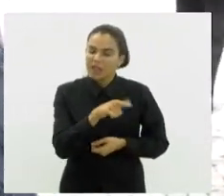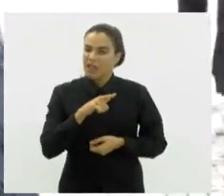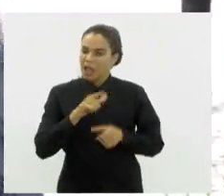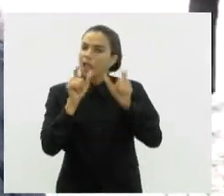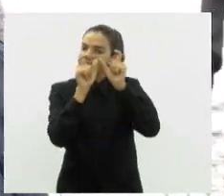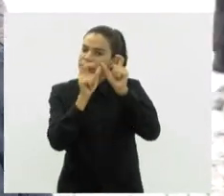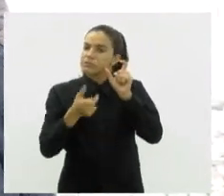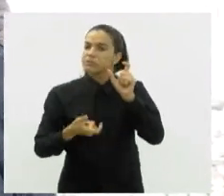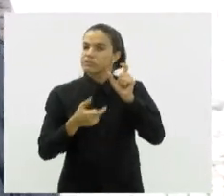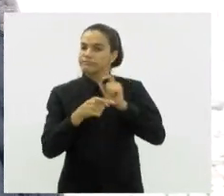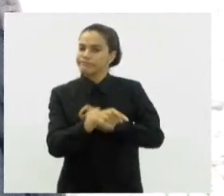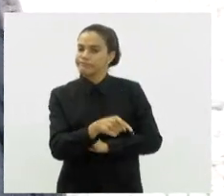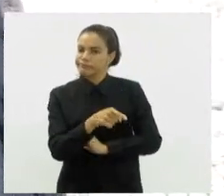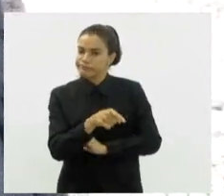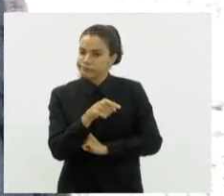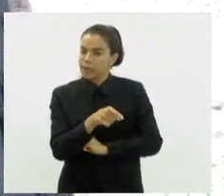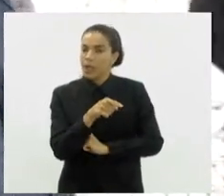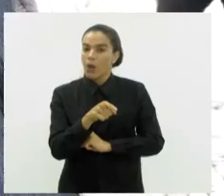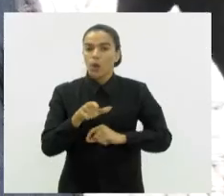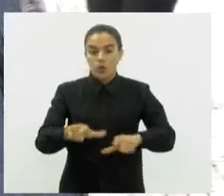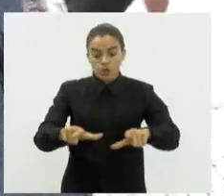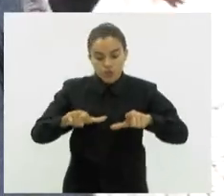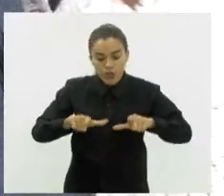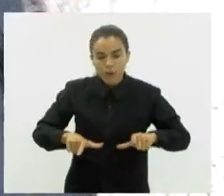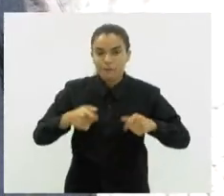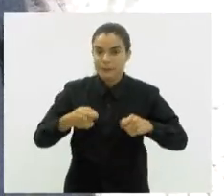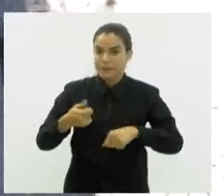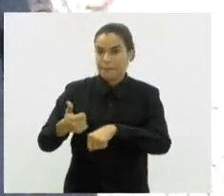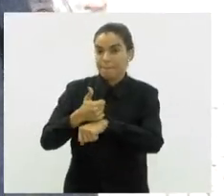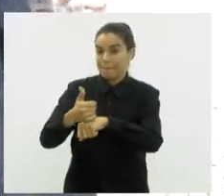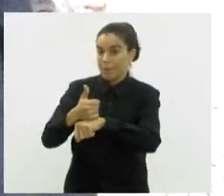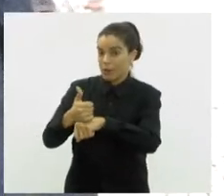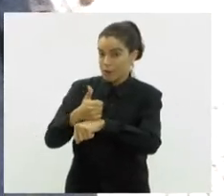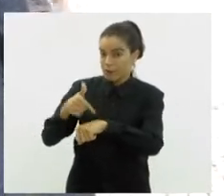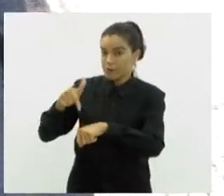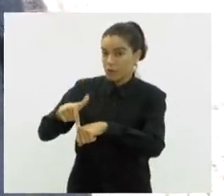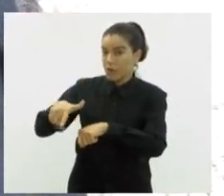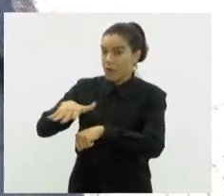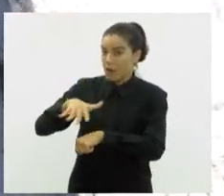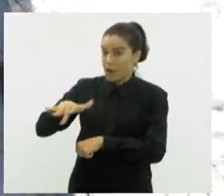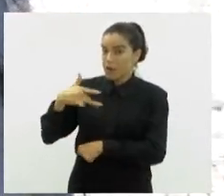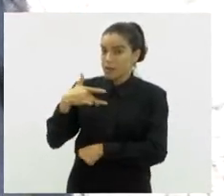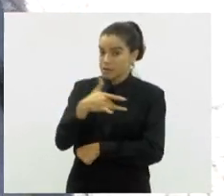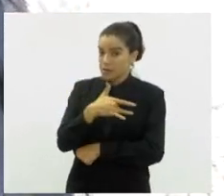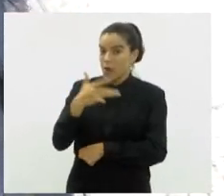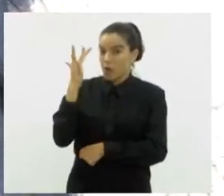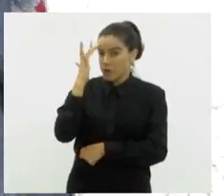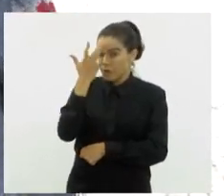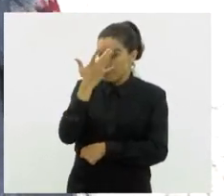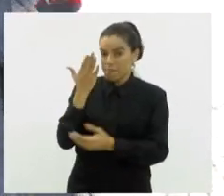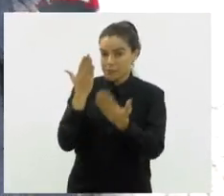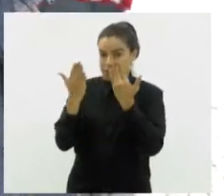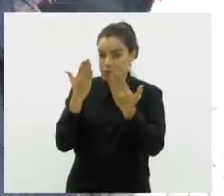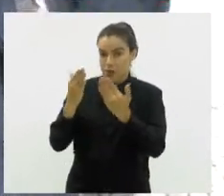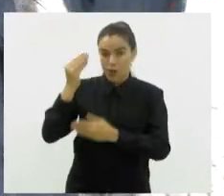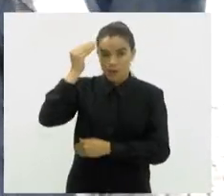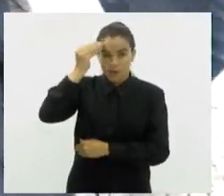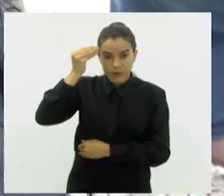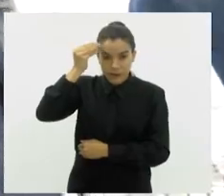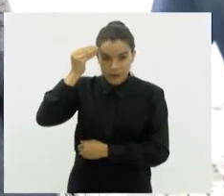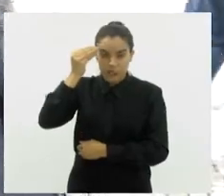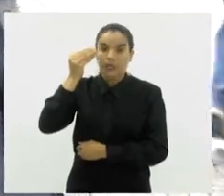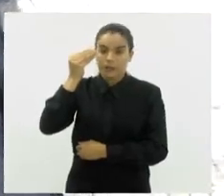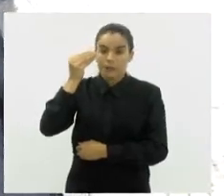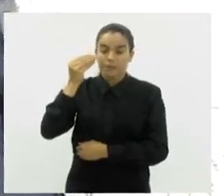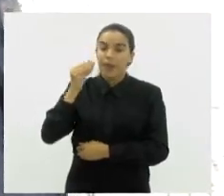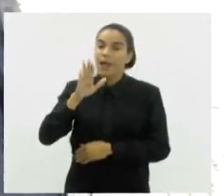transtorno. Não, esse diagnóstico tem que ser feito por um profissional, da área da saúde mental, por um psicólogo, um psiquiatra. Às